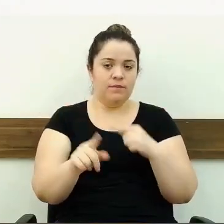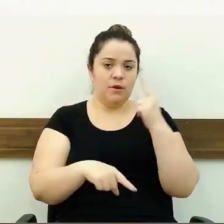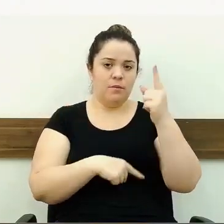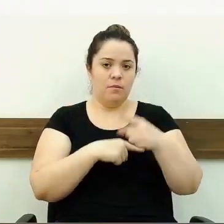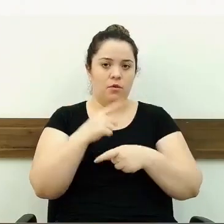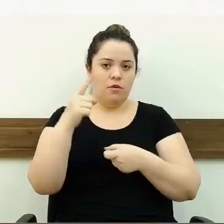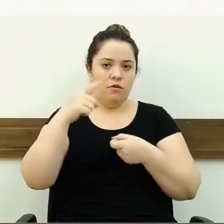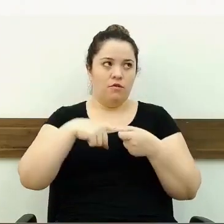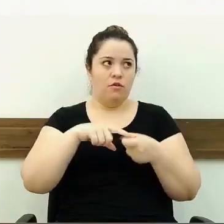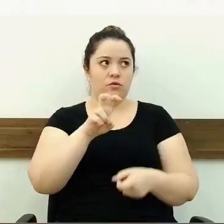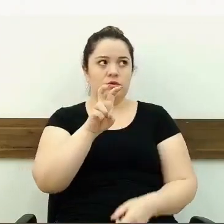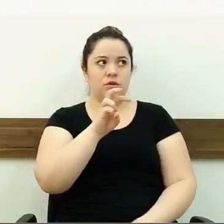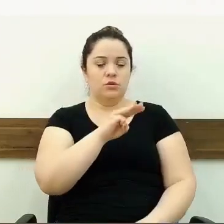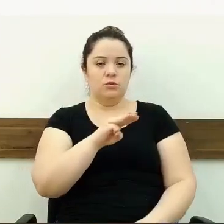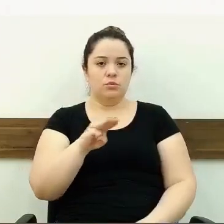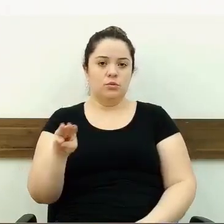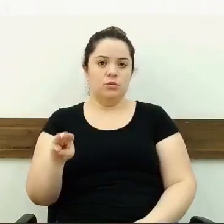para demais aparecimentos. Obrigada. Obrigada. Obrigada.